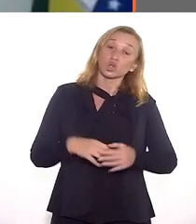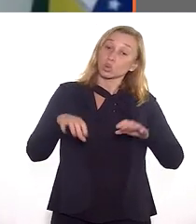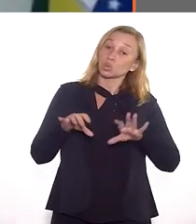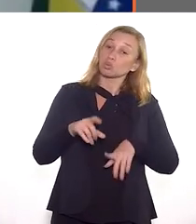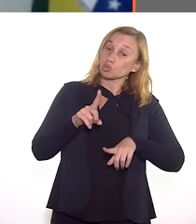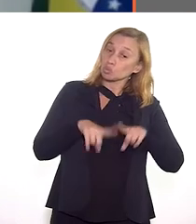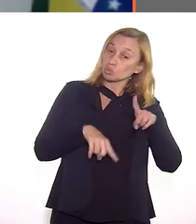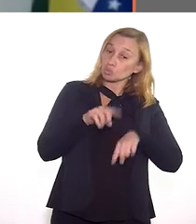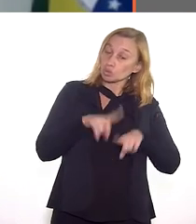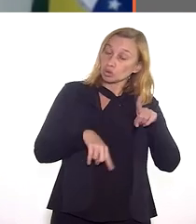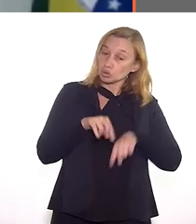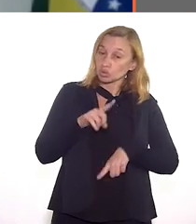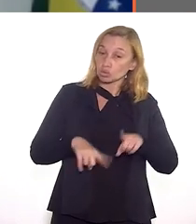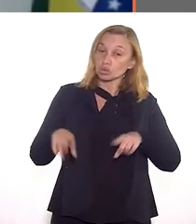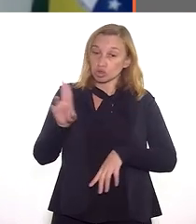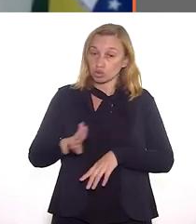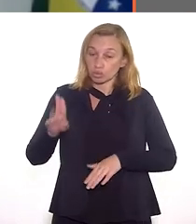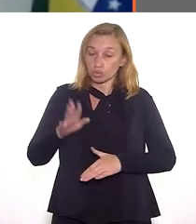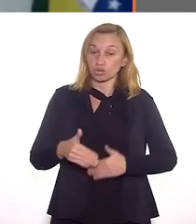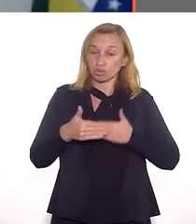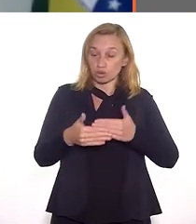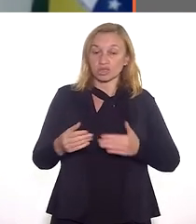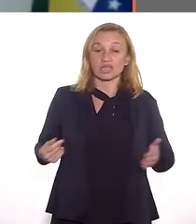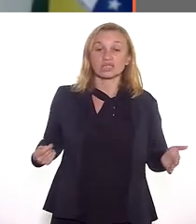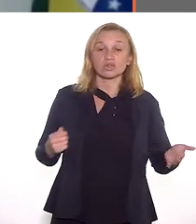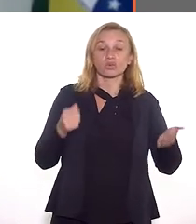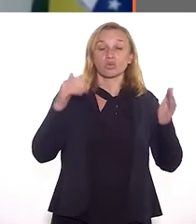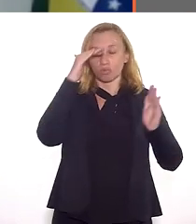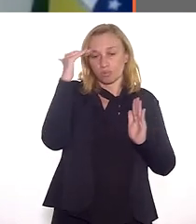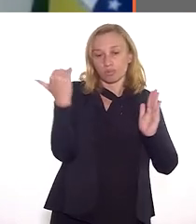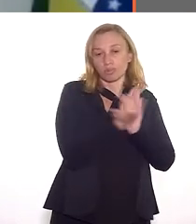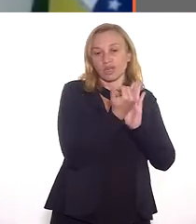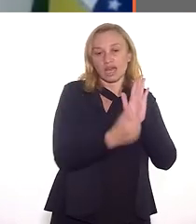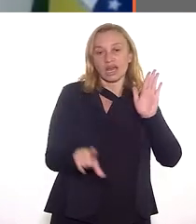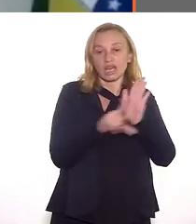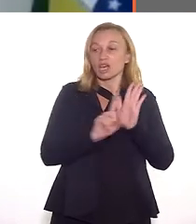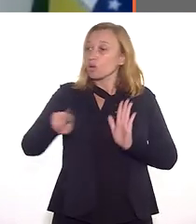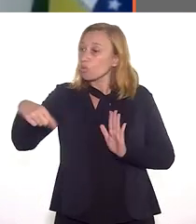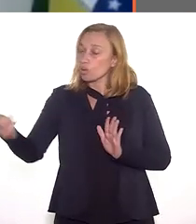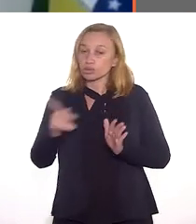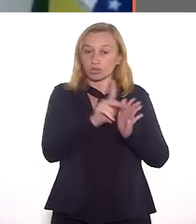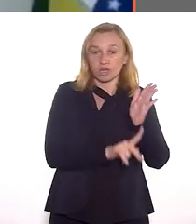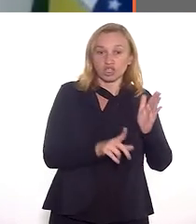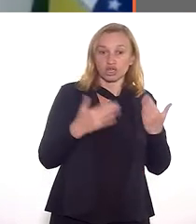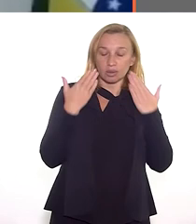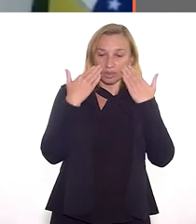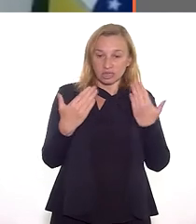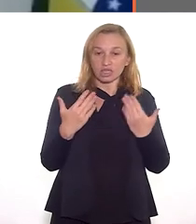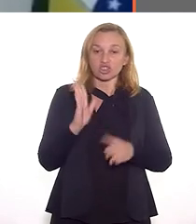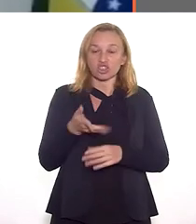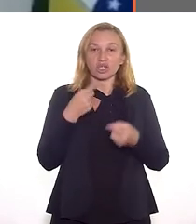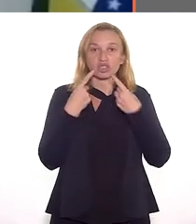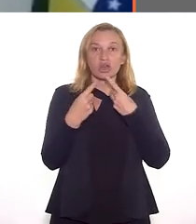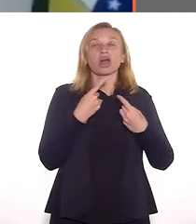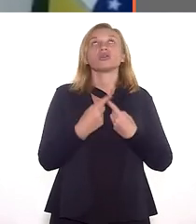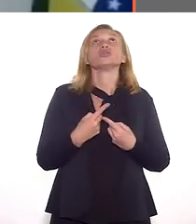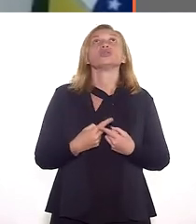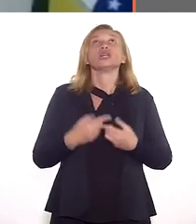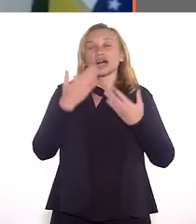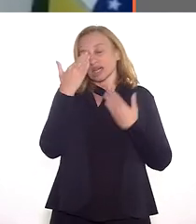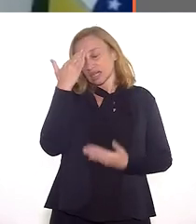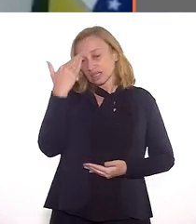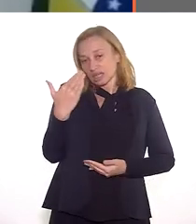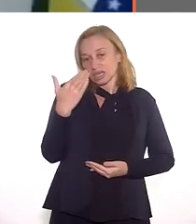bom instrumento para o processo de aplicação da lei. E um outro projeto que nós apresentamos,